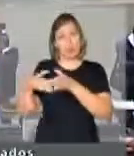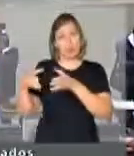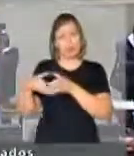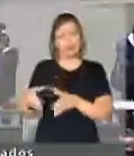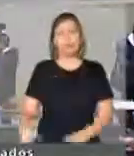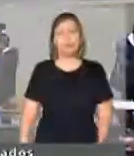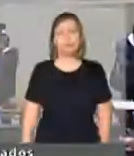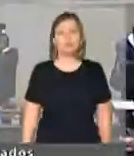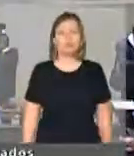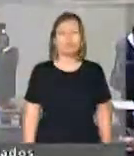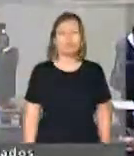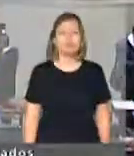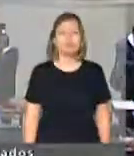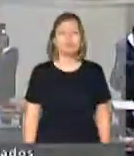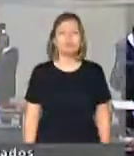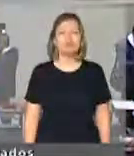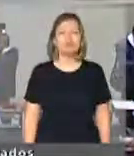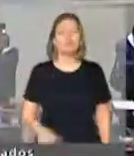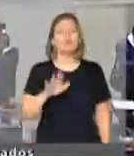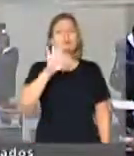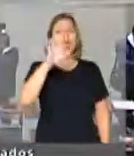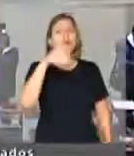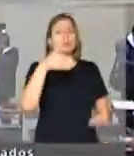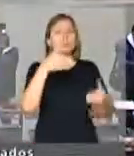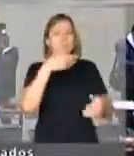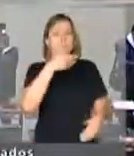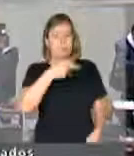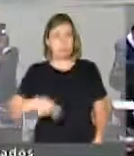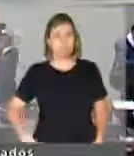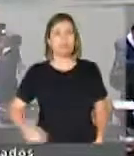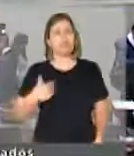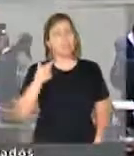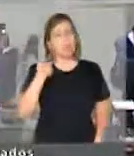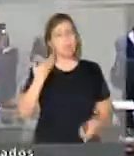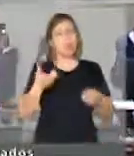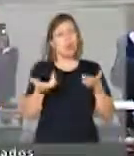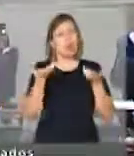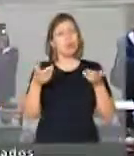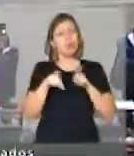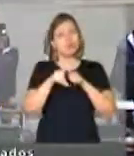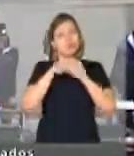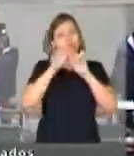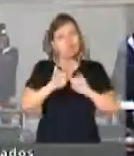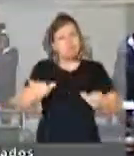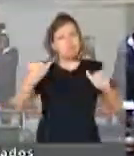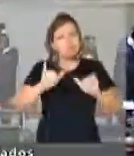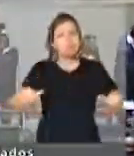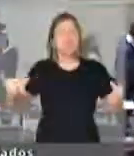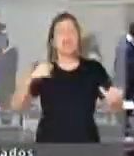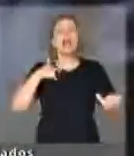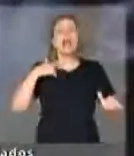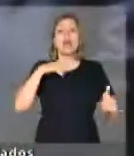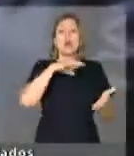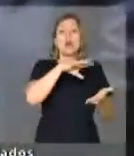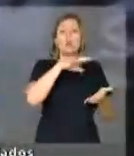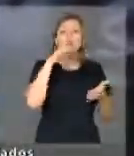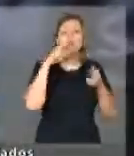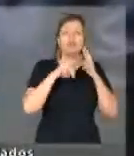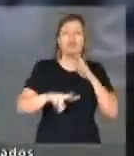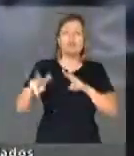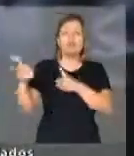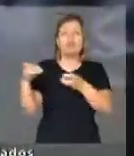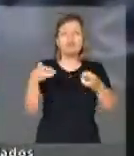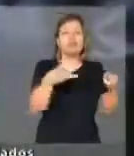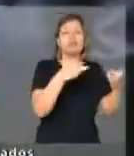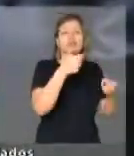Presidente, eu queria socializar com esse plenário, uma indignação que eu recolhi em mais de 170 municípios do